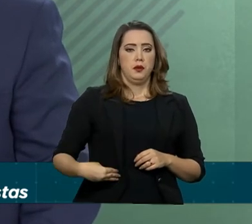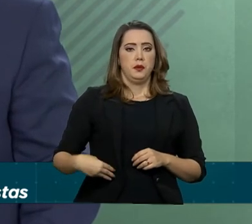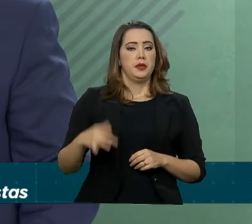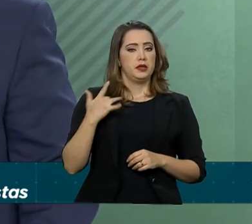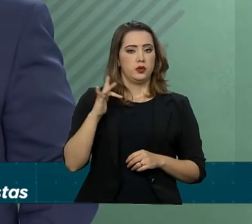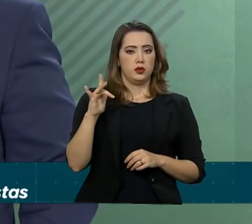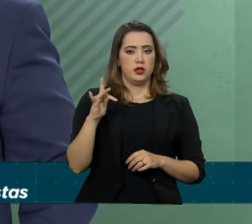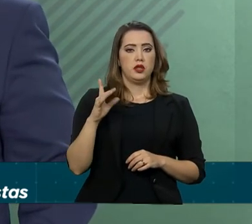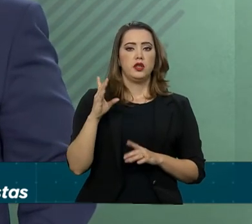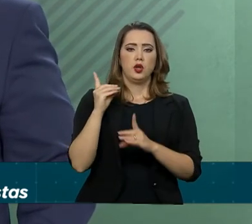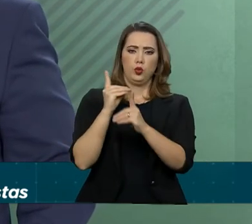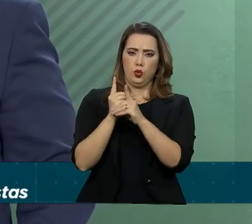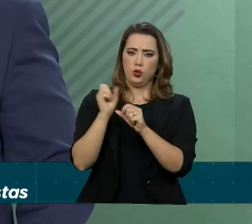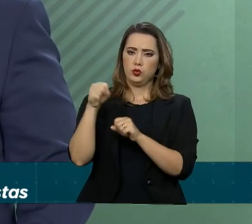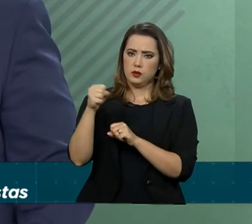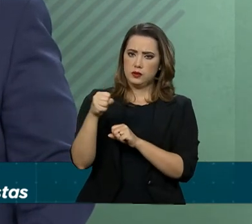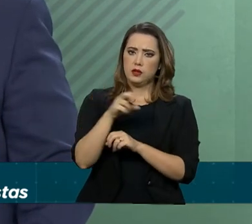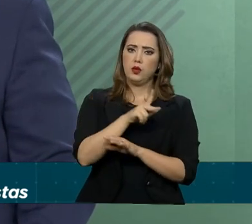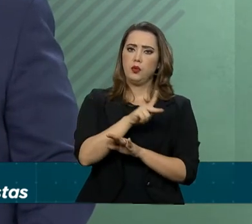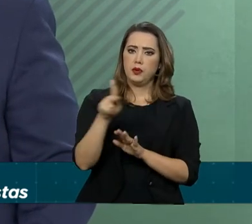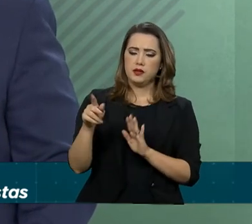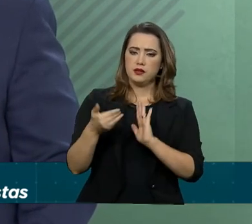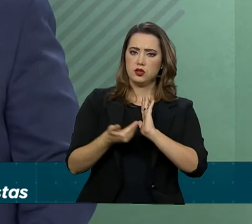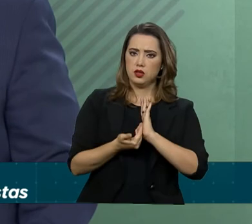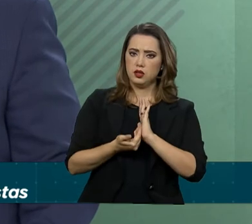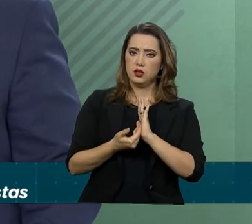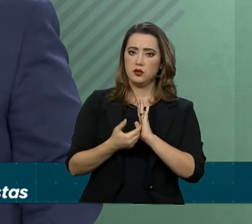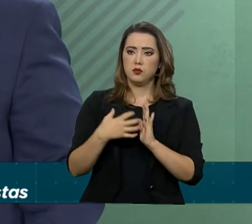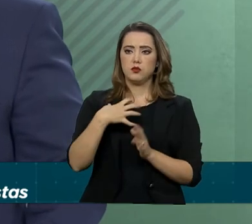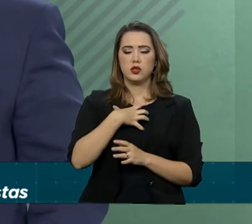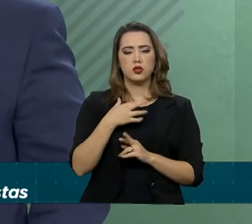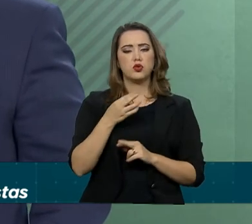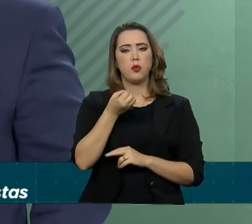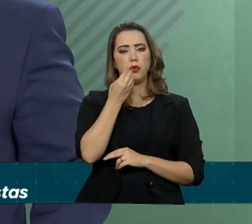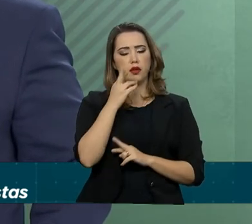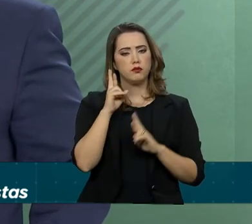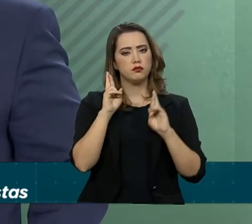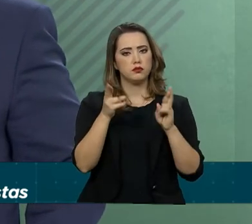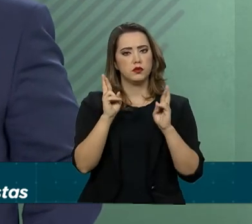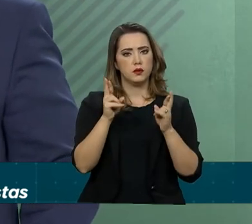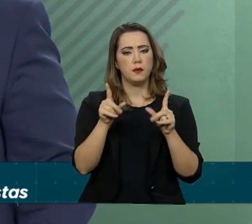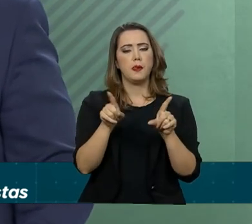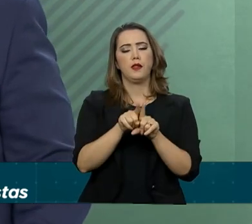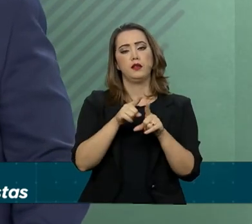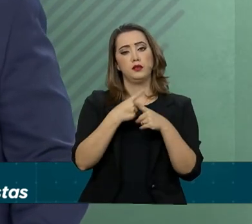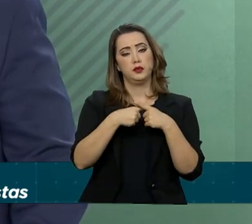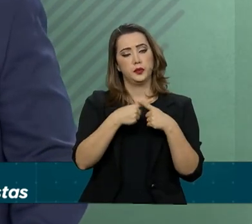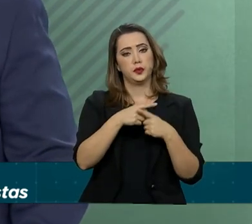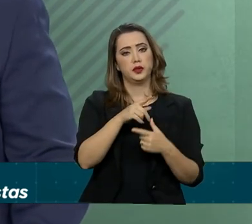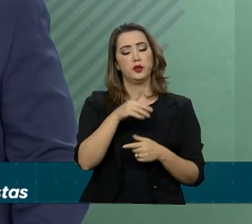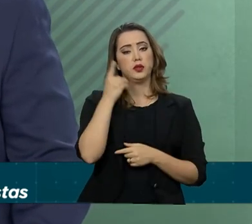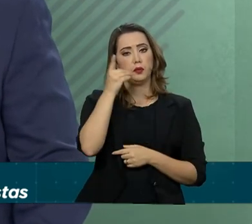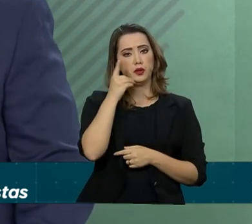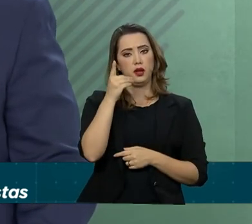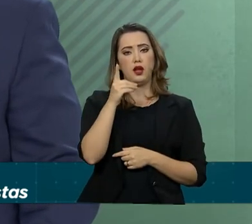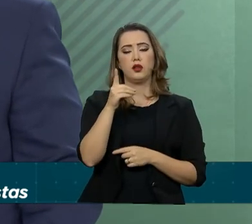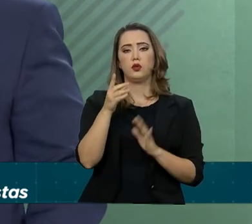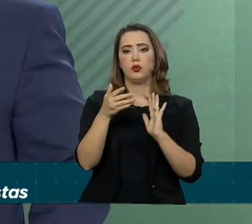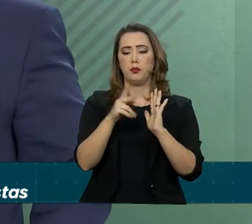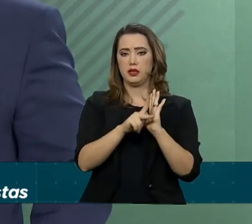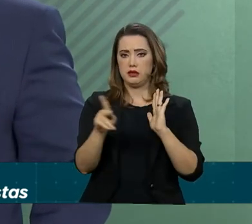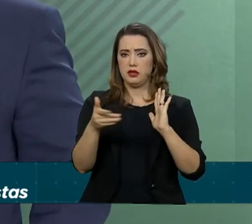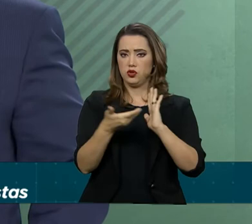deputado Rodrigo Maia, saiu de lá esperançoso. Aliás, o deputado Rodrigo Maia também está esperançoso e ele inclui nessa